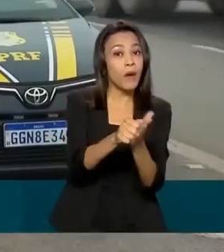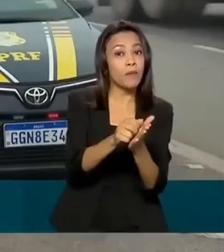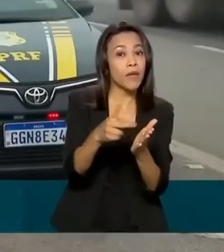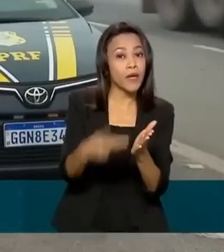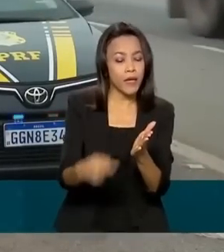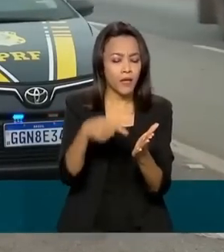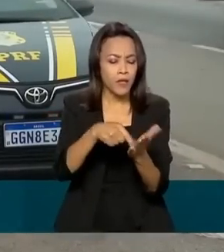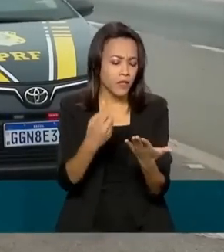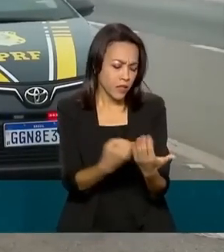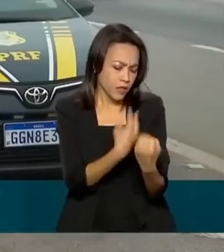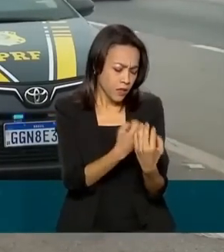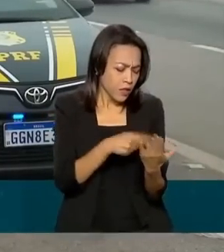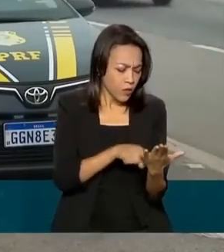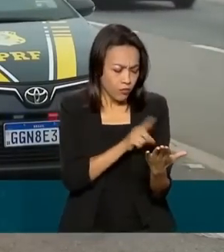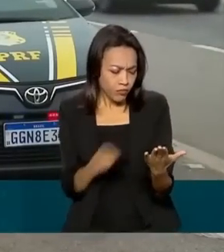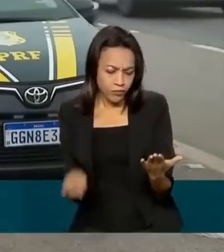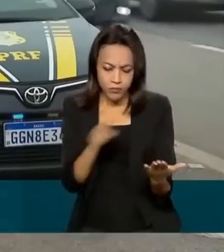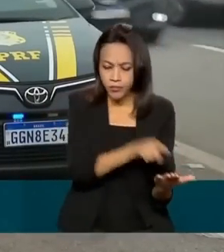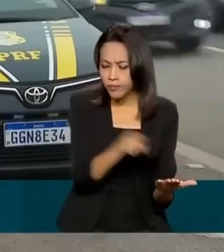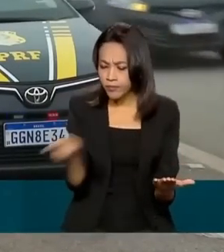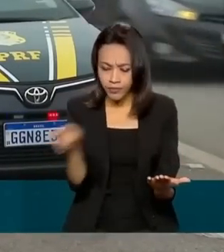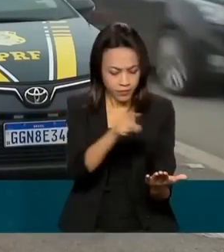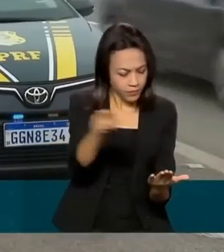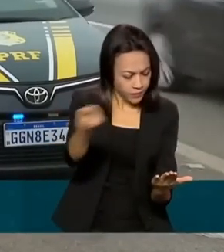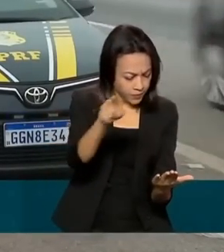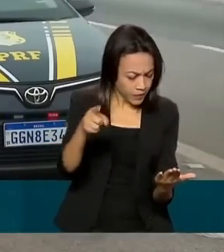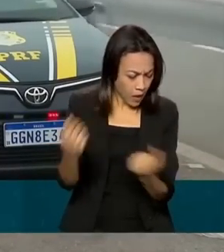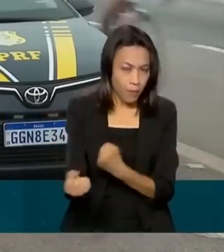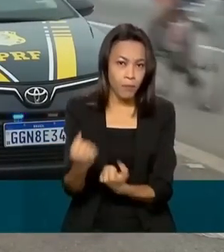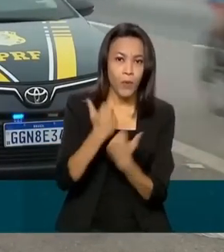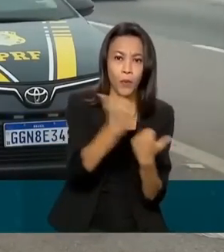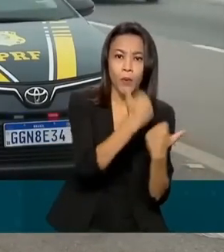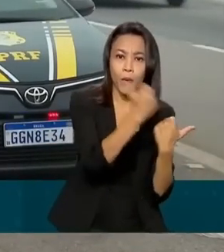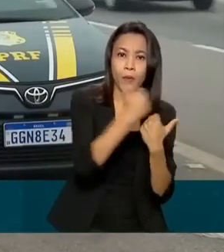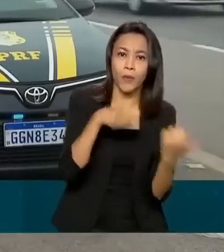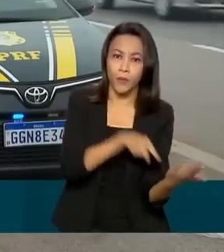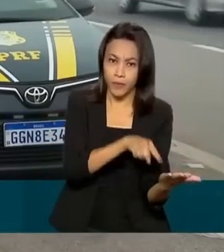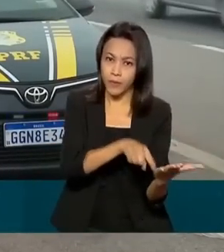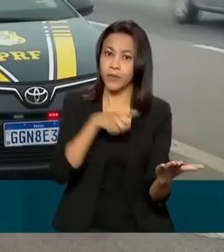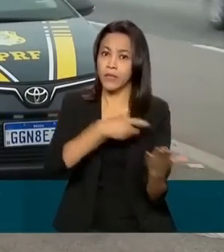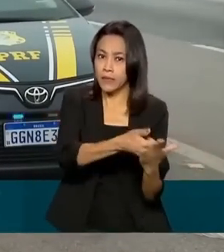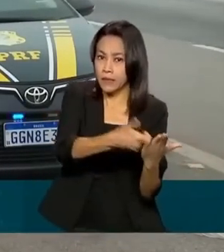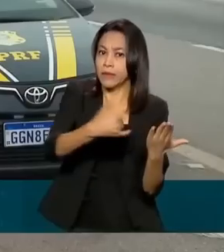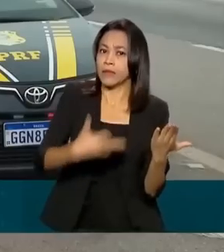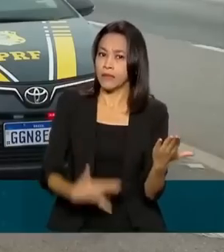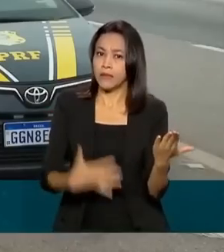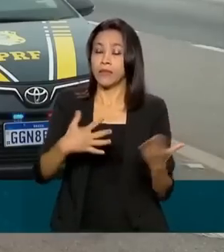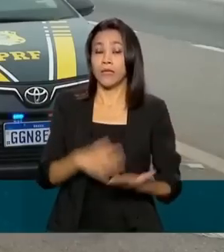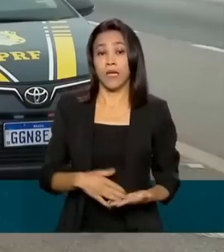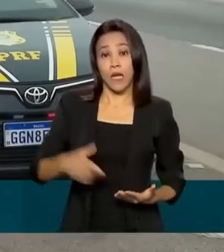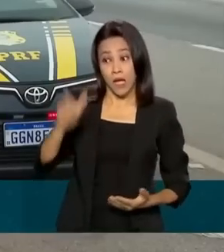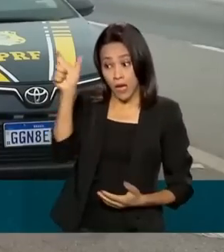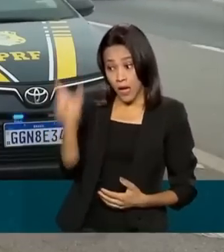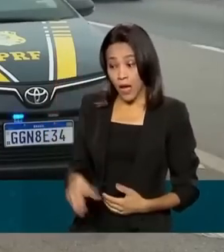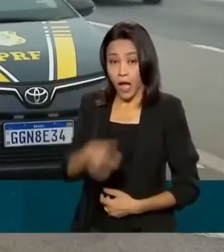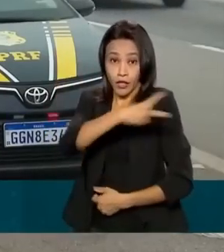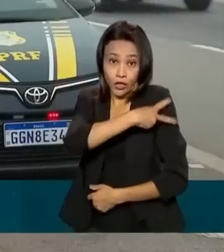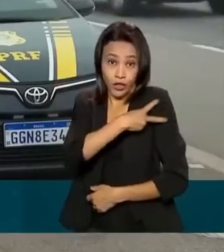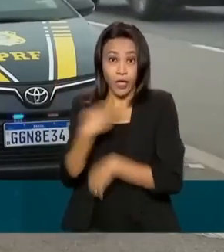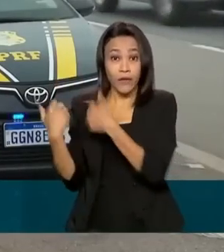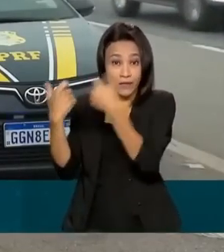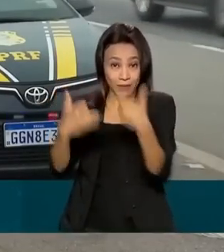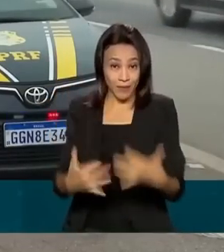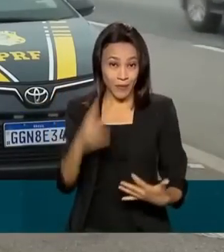sobre rotas e pontos de apoio nas rodovias. A chefe de comunicação da PRF falou sobre esse